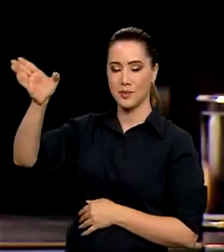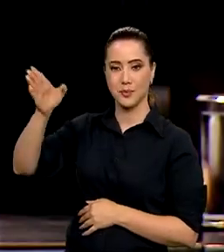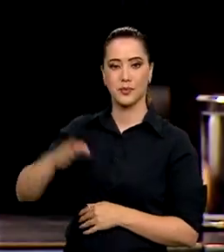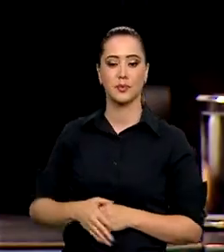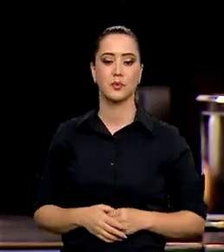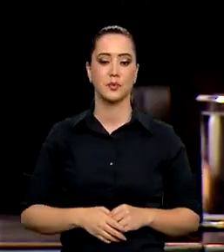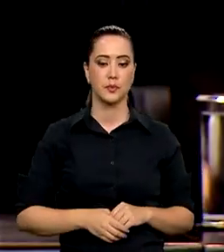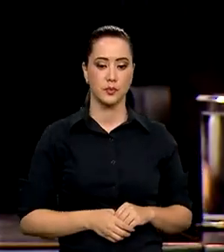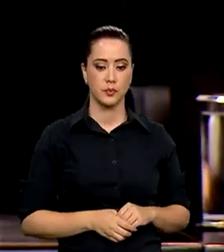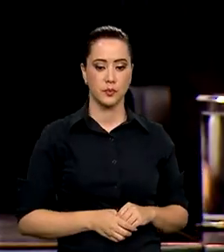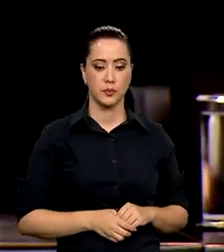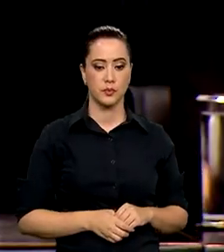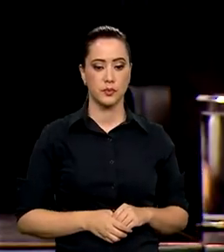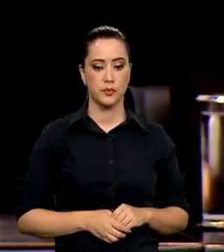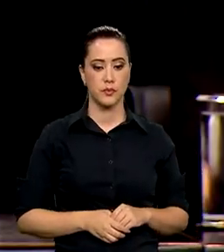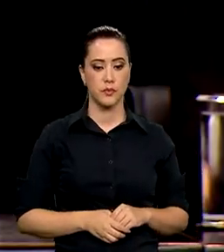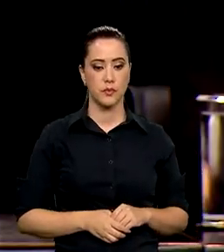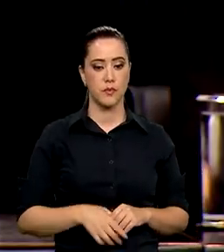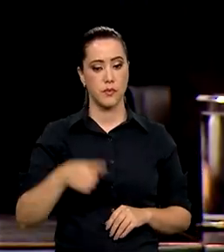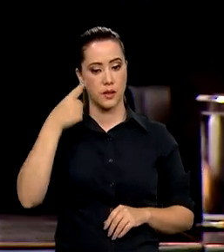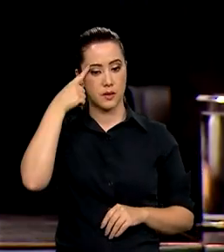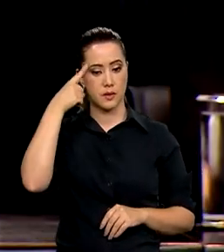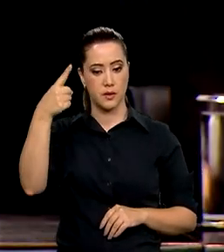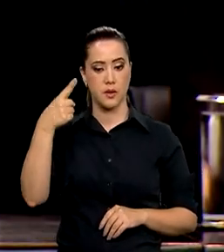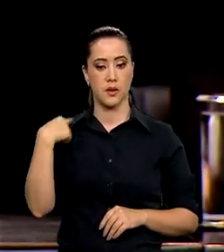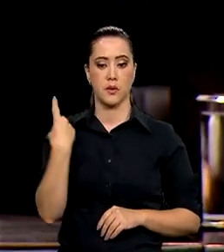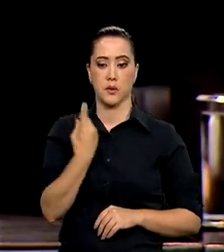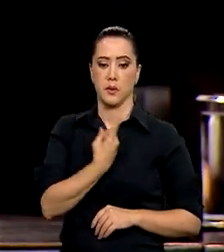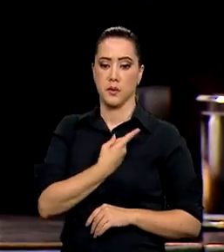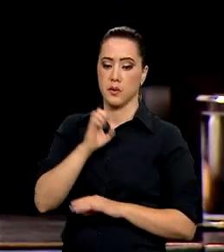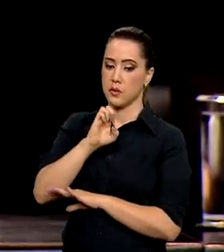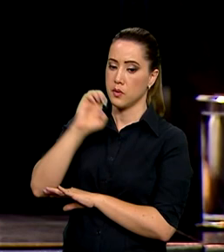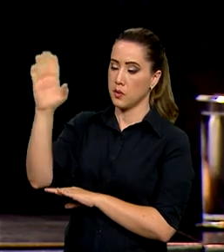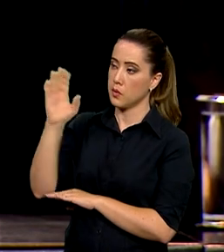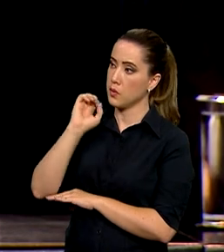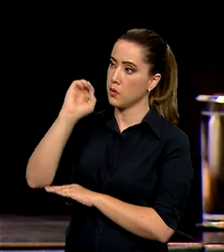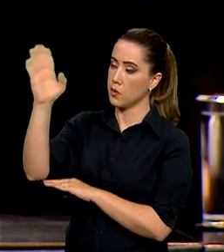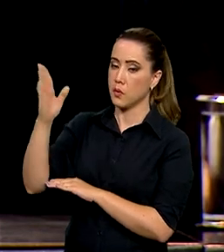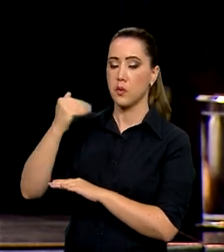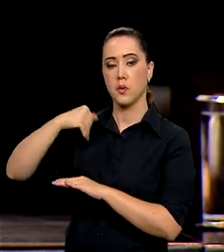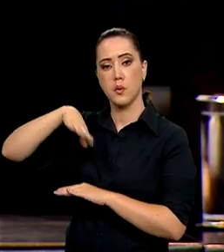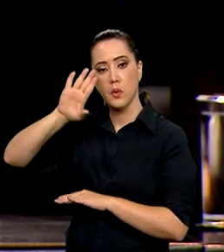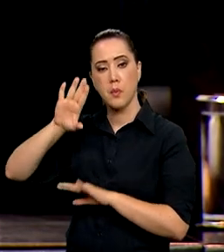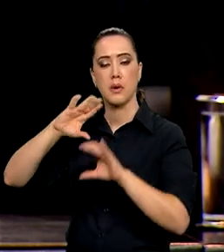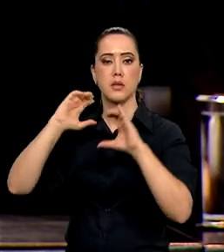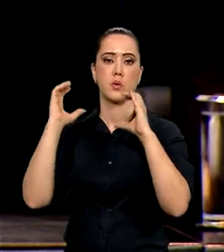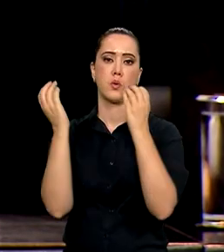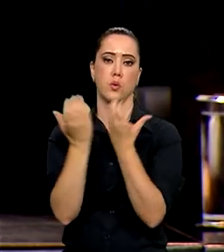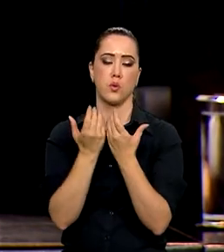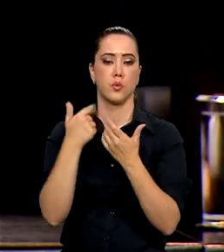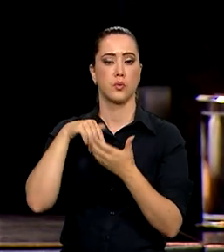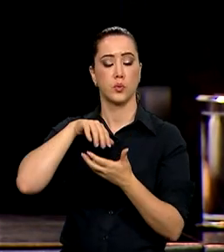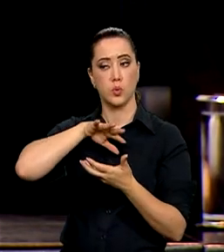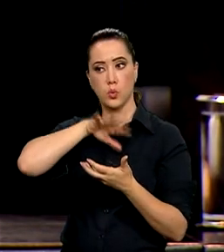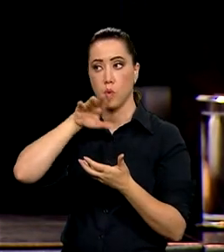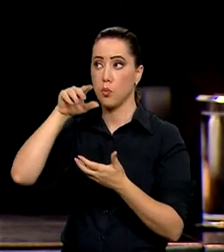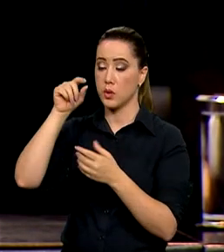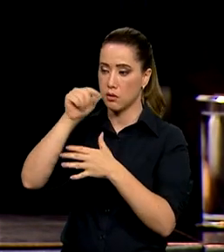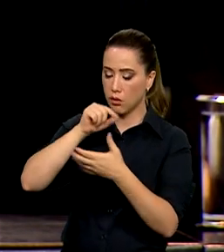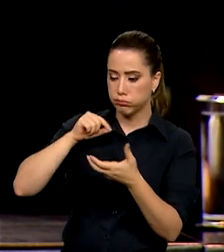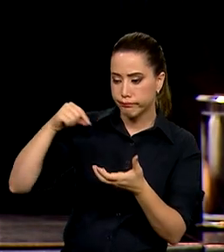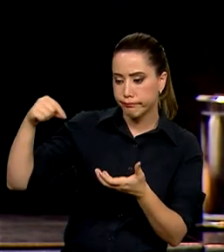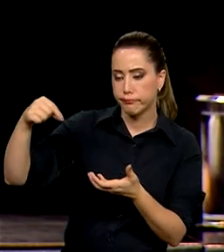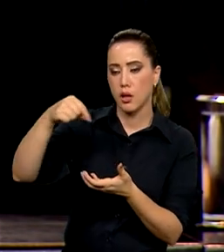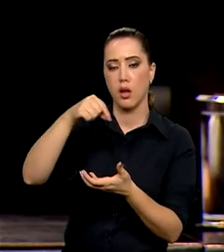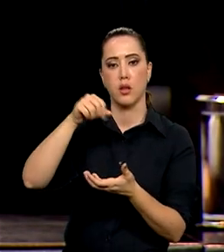A ideia é fazer com que os benefícios do comércio exterior cheguem a mais comunidades do país, que